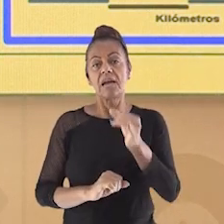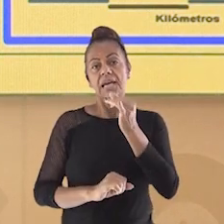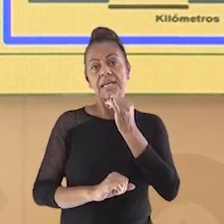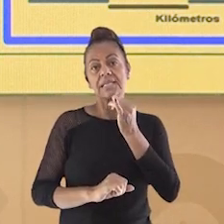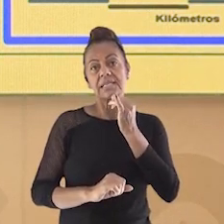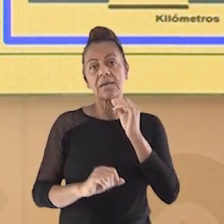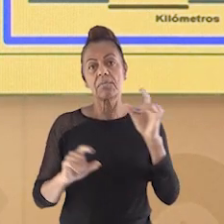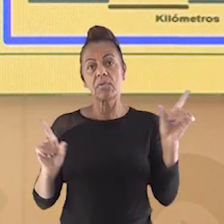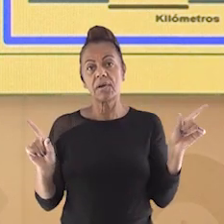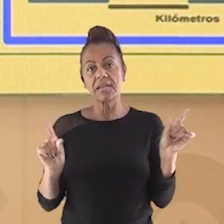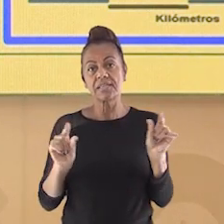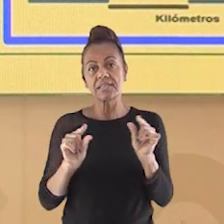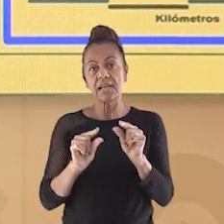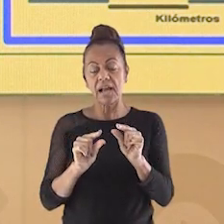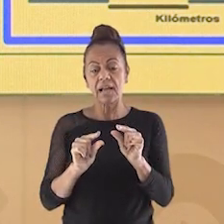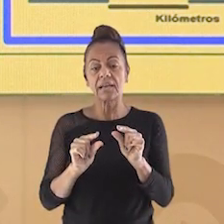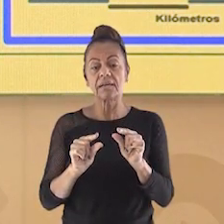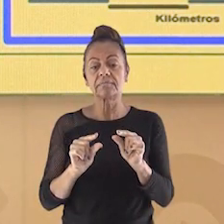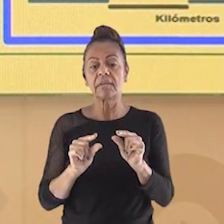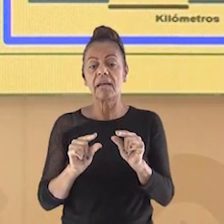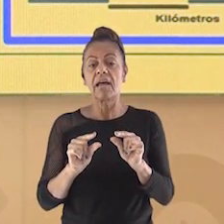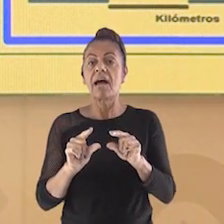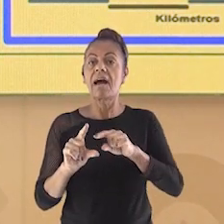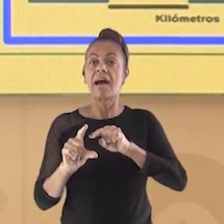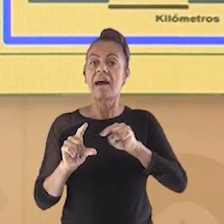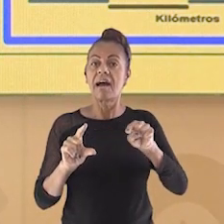é um exemplo de escala gráfica no mapa.